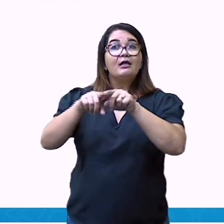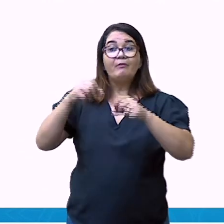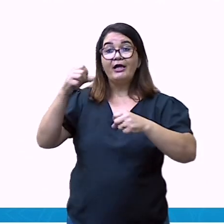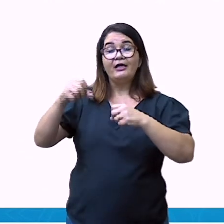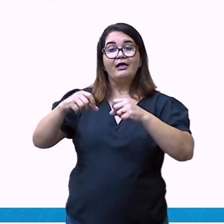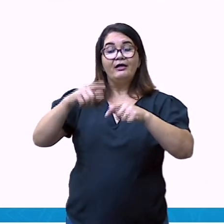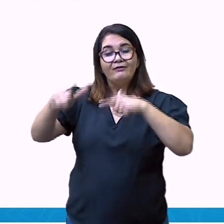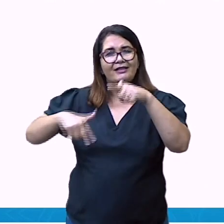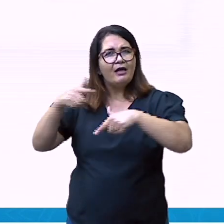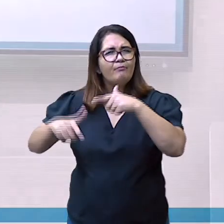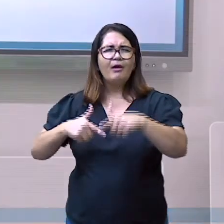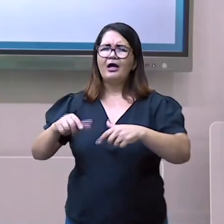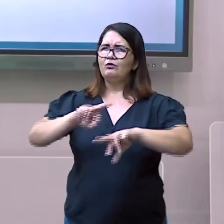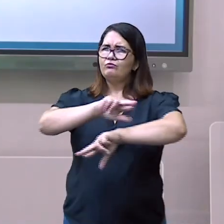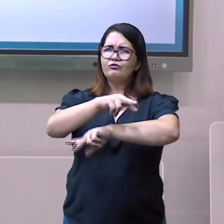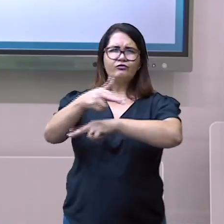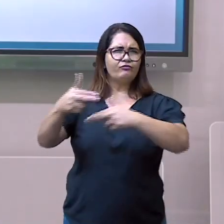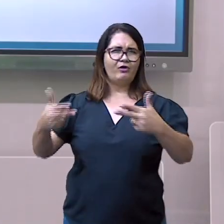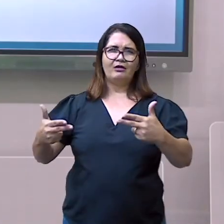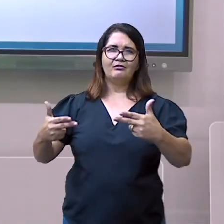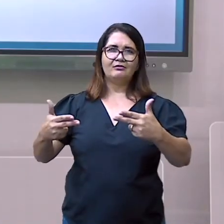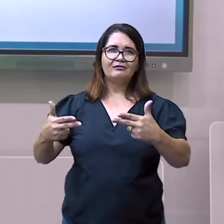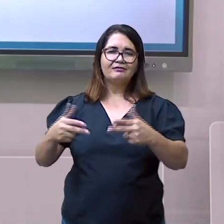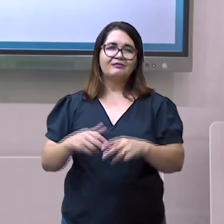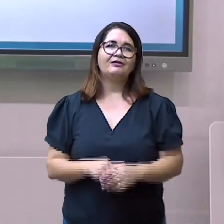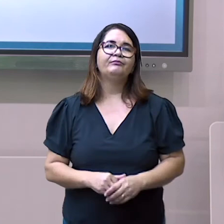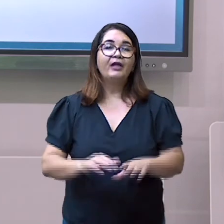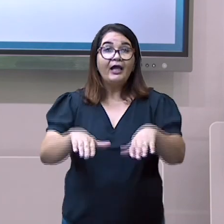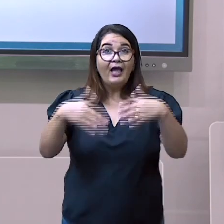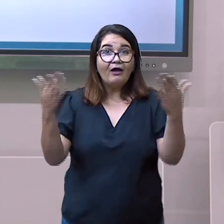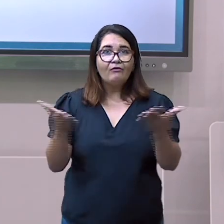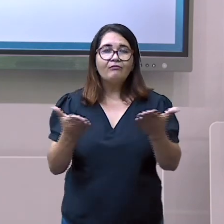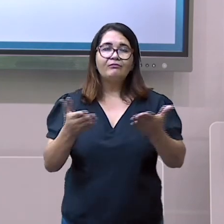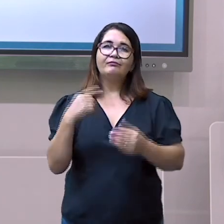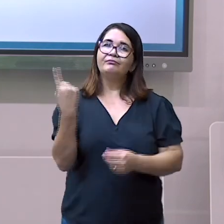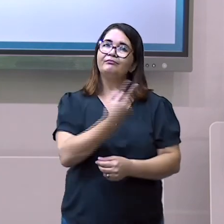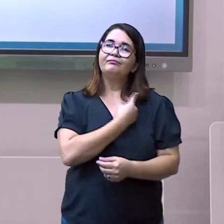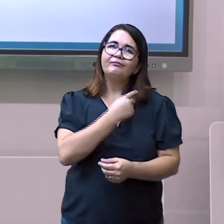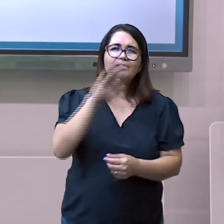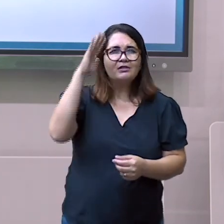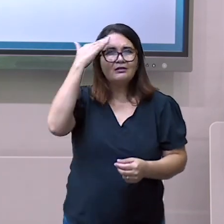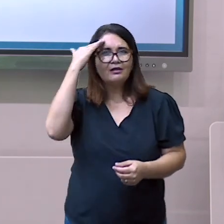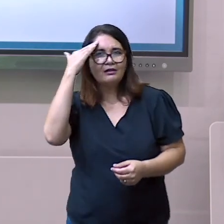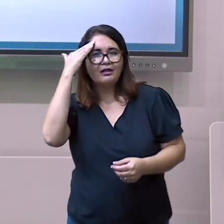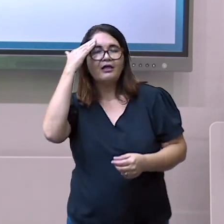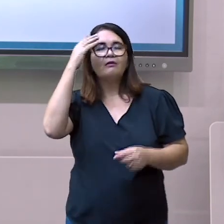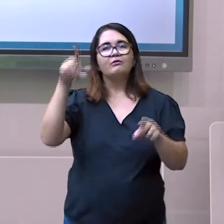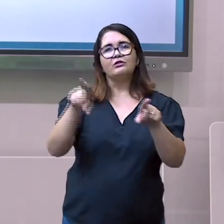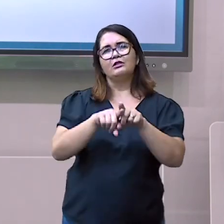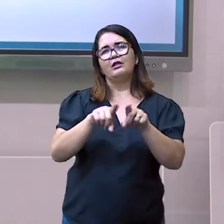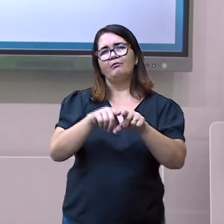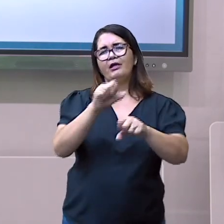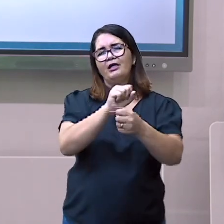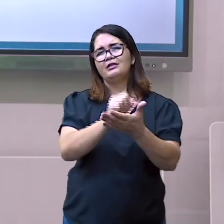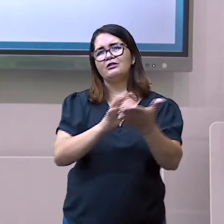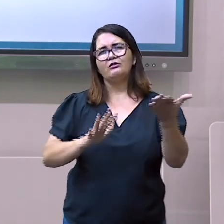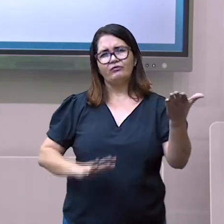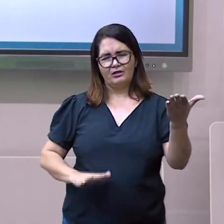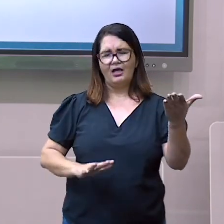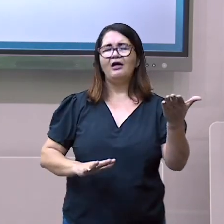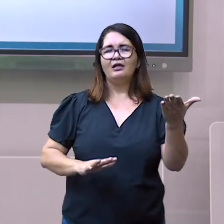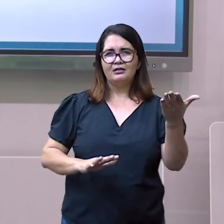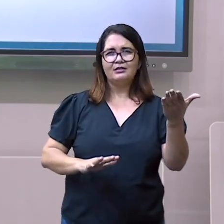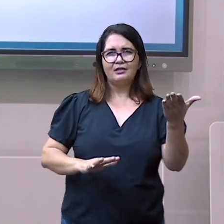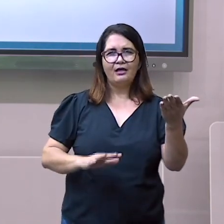Bom, agora que já vimos todo o nosso conteúdo até aqui, já respondemos juntos a nossa atividade de